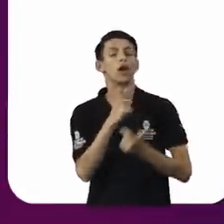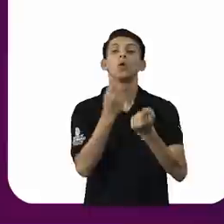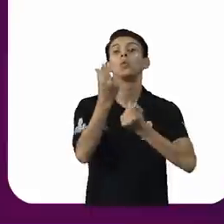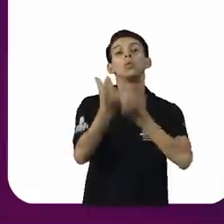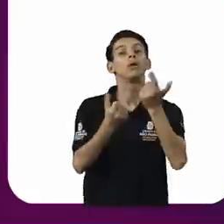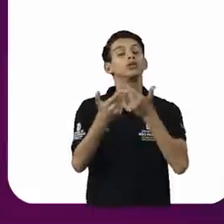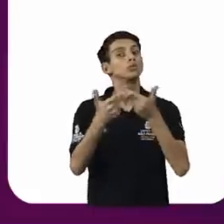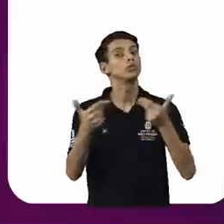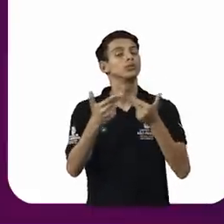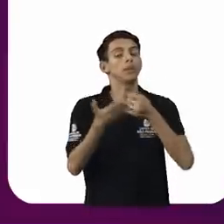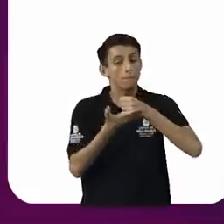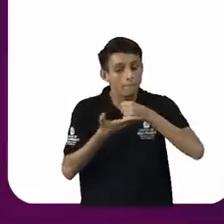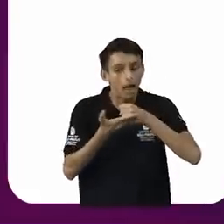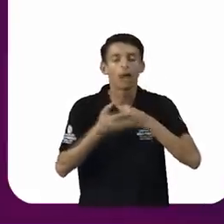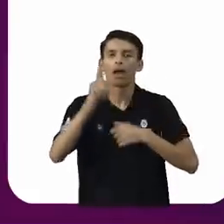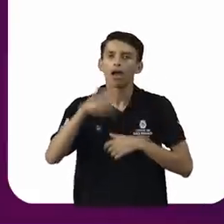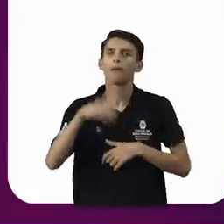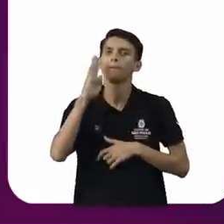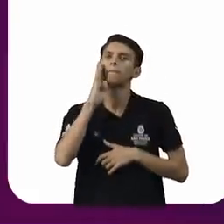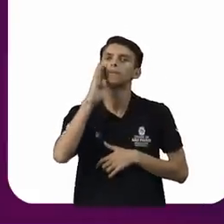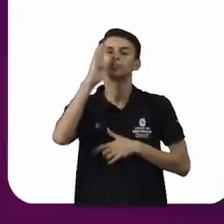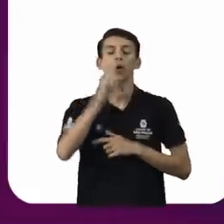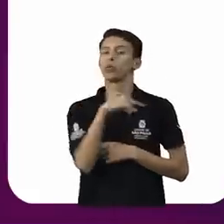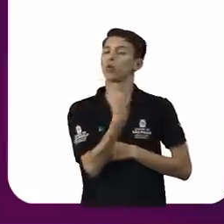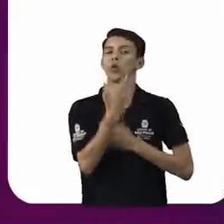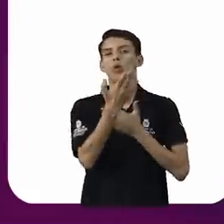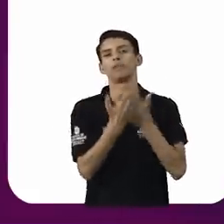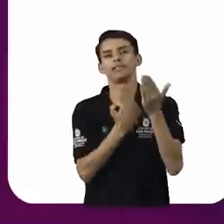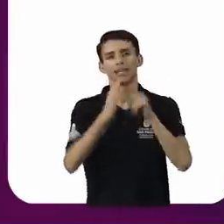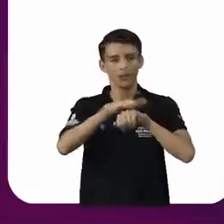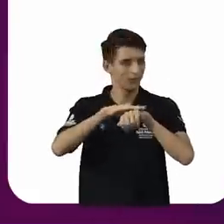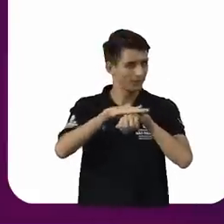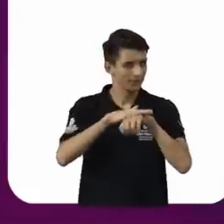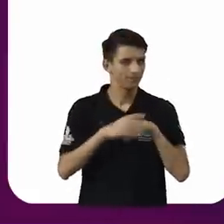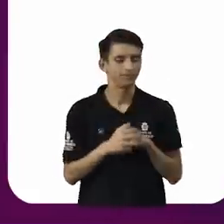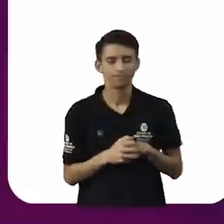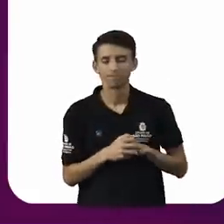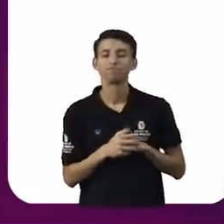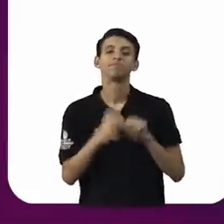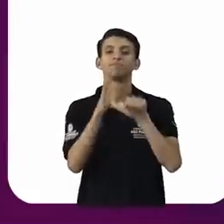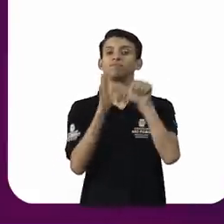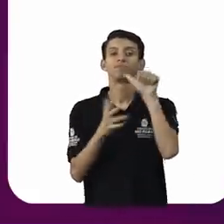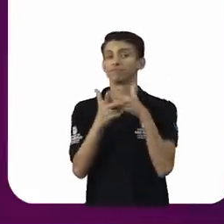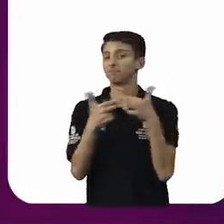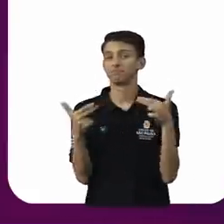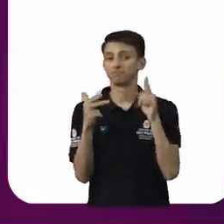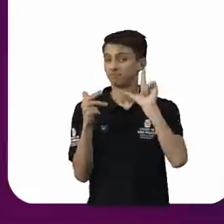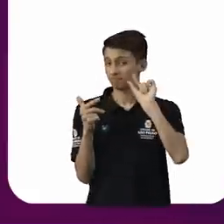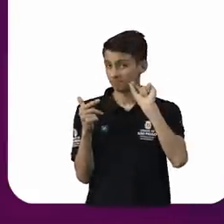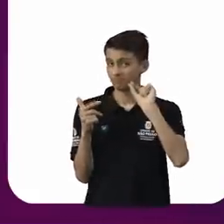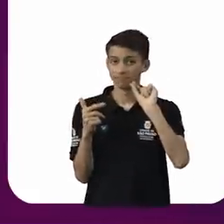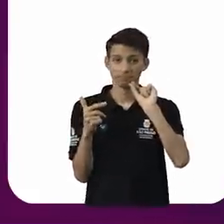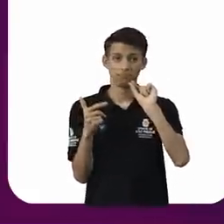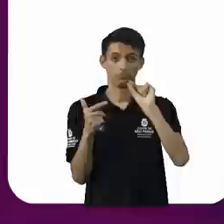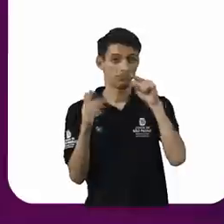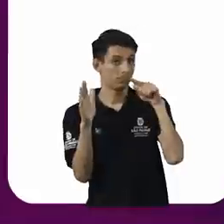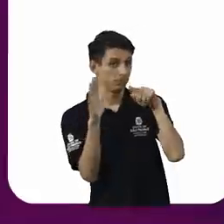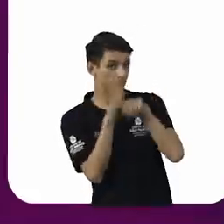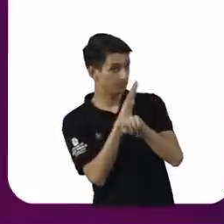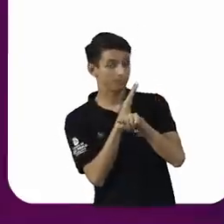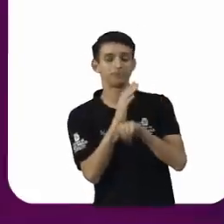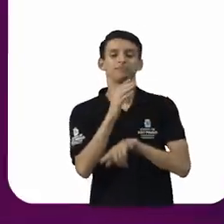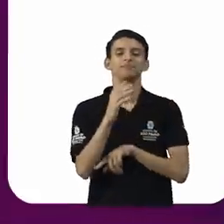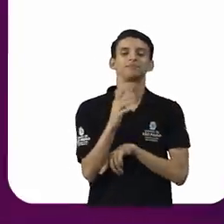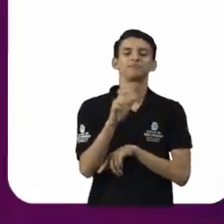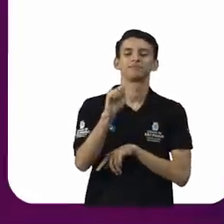que são essenciais aqui para a gente poder começar a nossa conversa. E o primeiro deles, eu vou perguntar para a doutora Adriana.